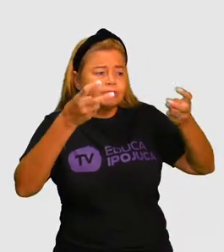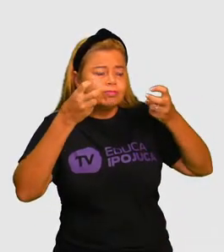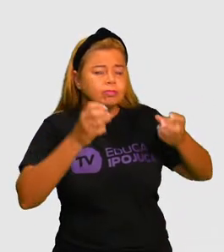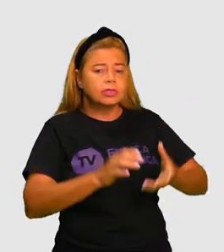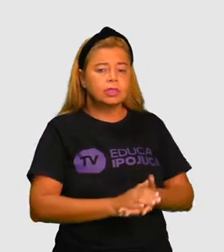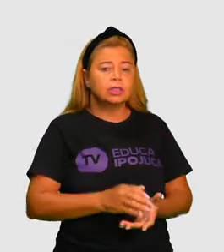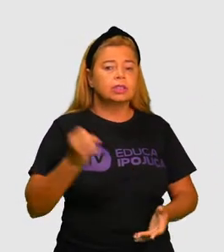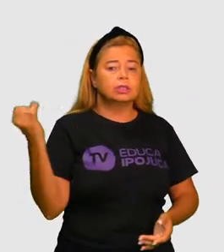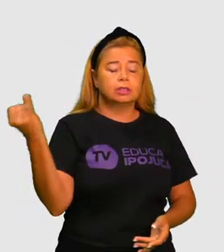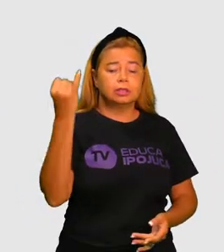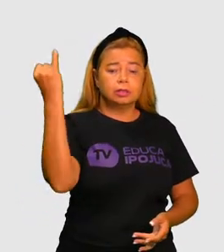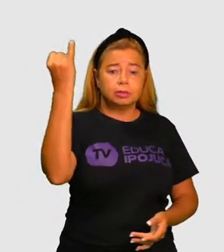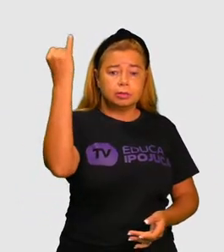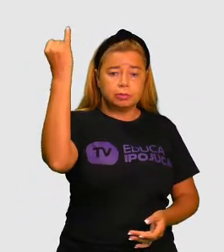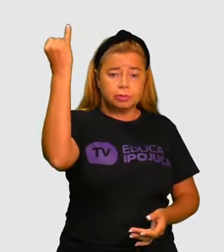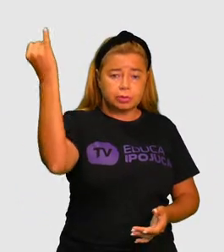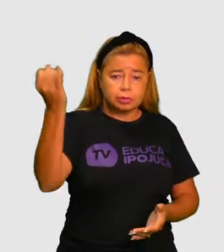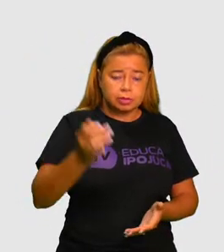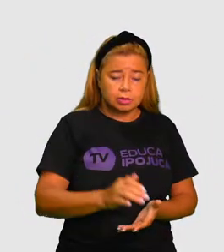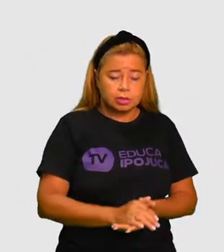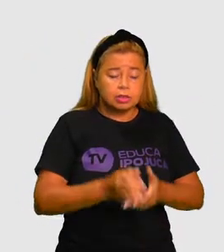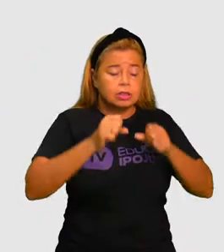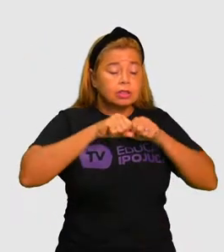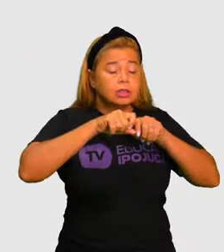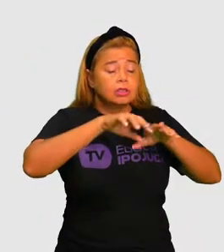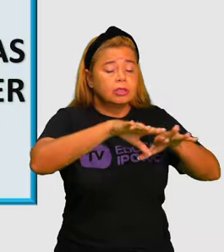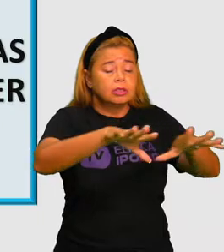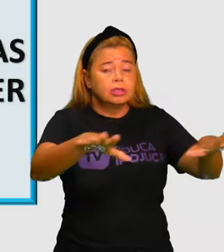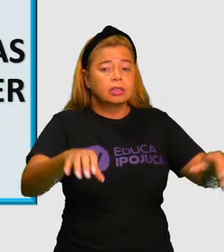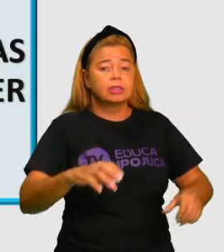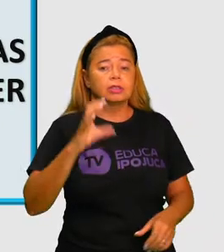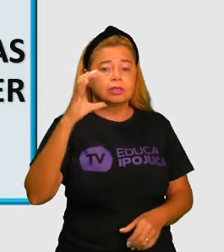as condições de produção dos textos de divulgação científica.